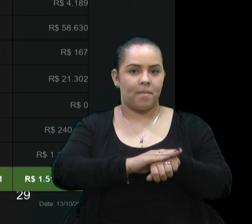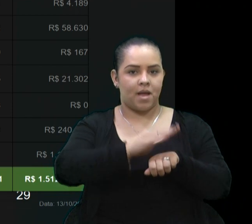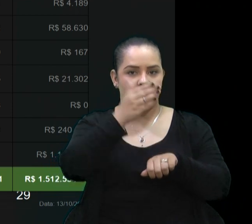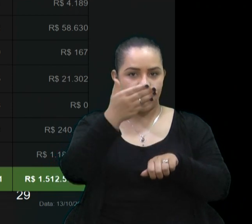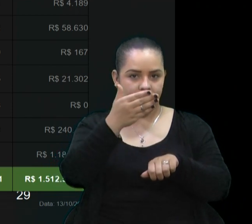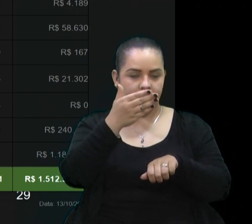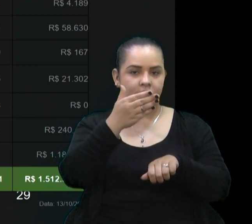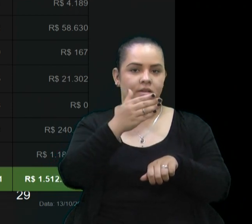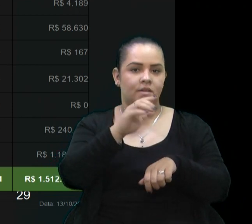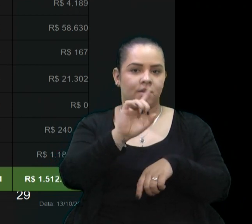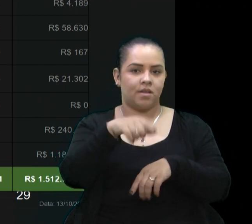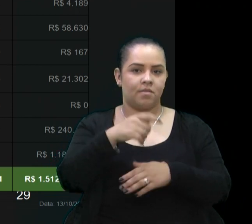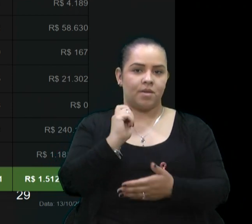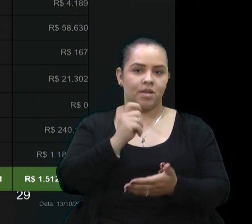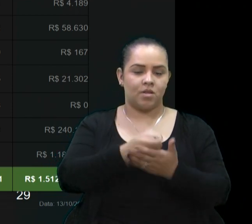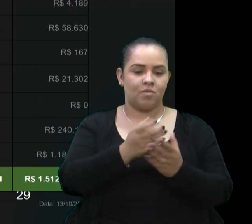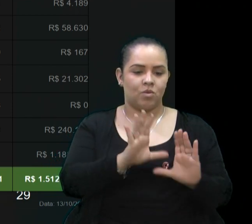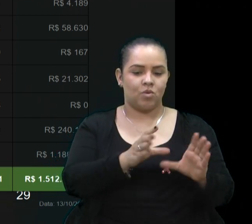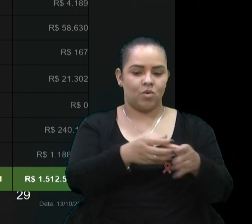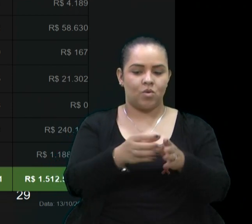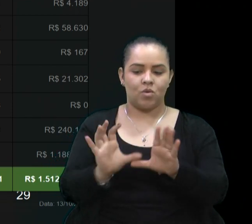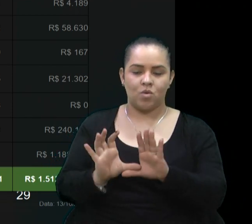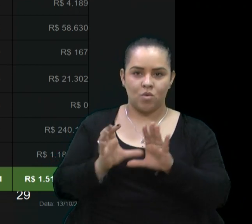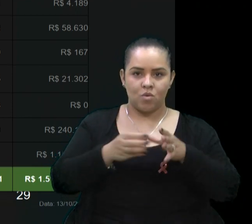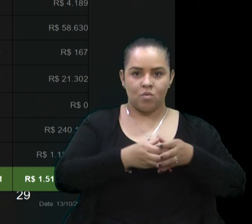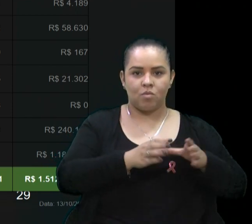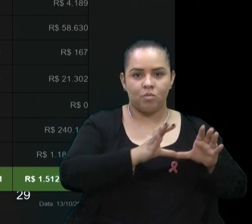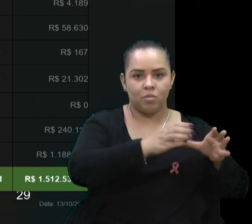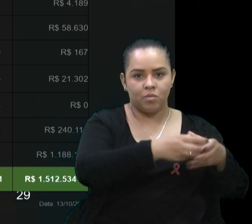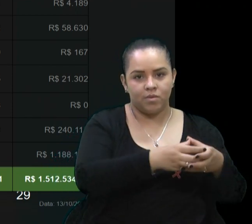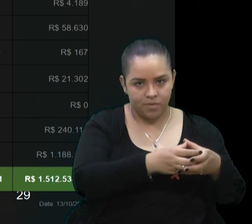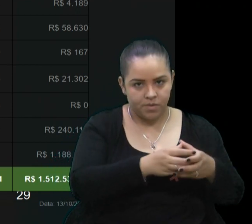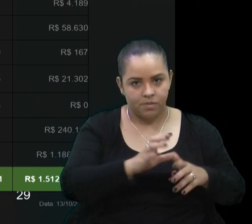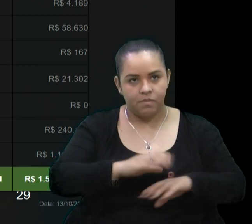eles são remunerados por pacote e por grupos.